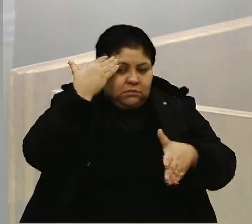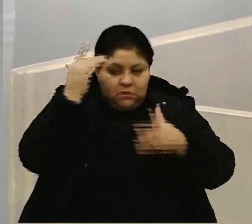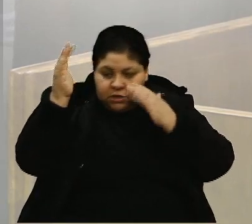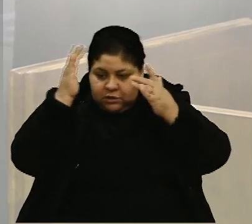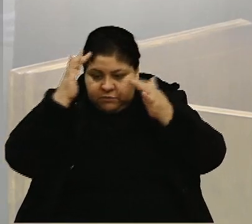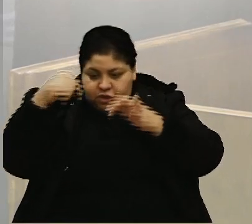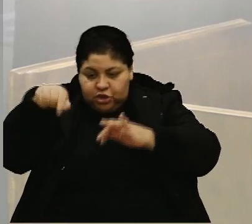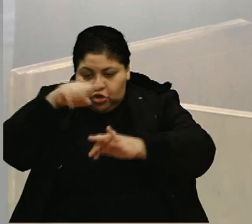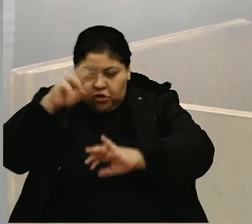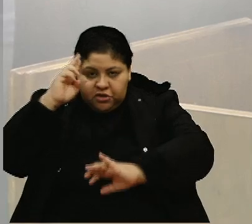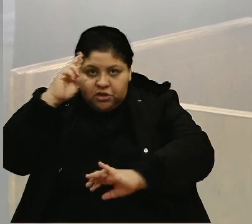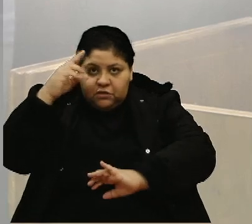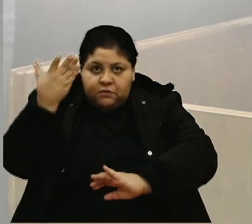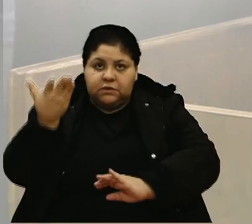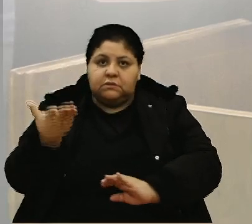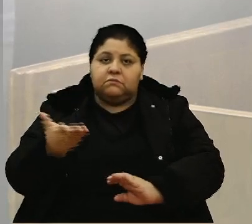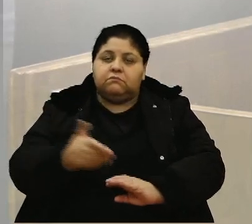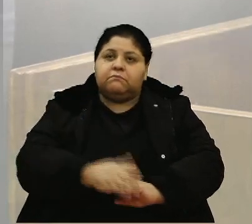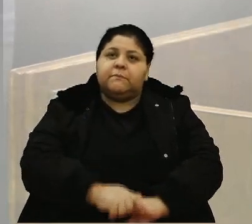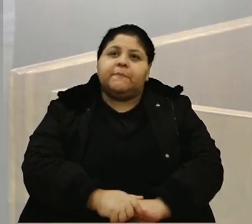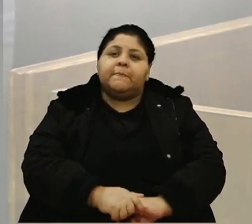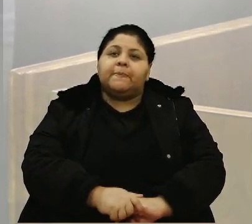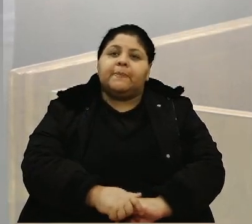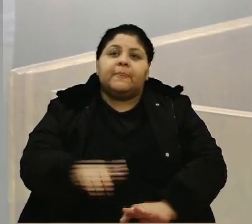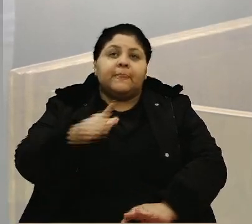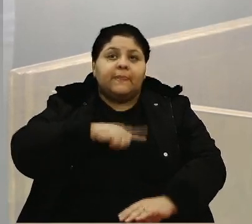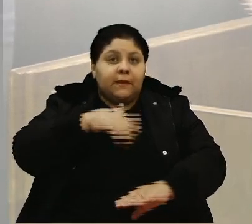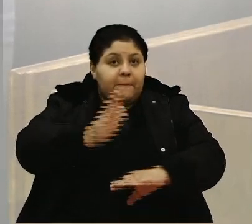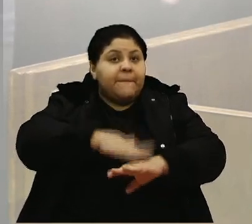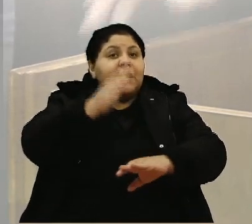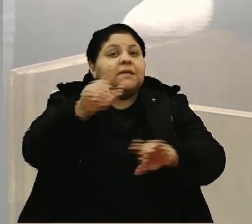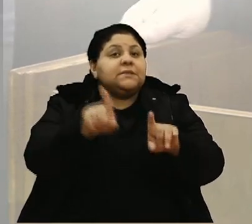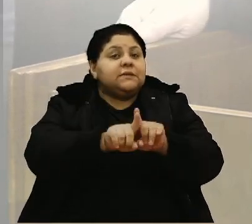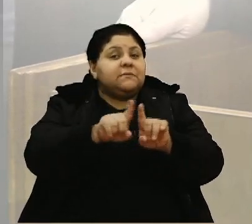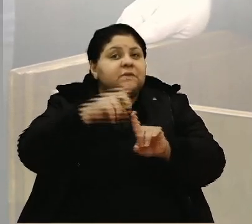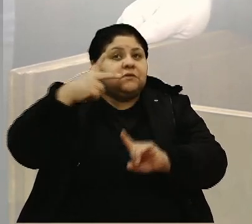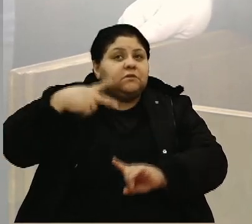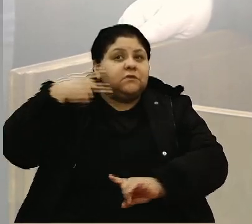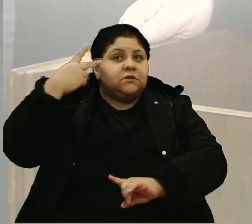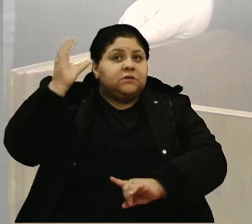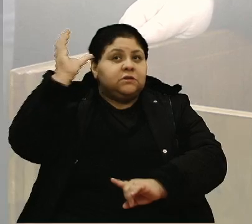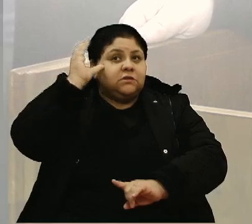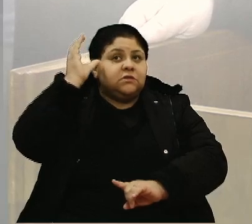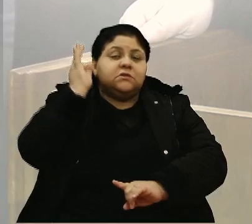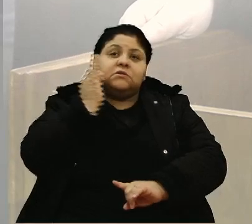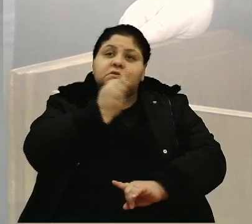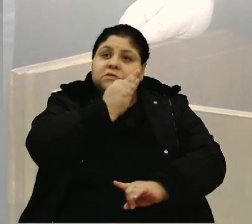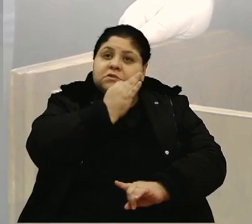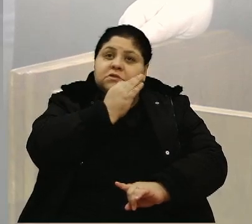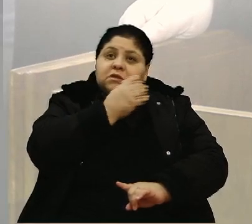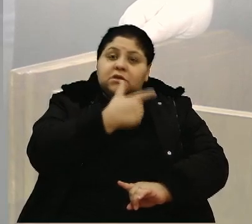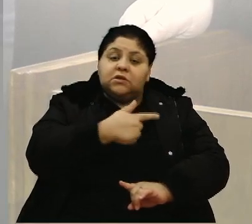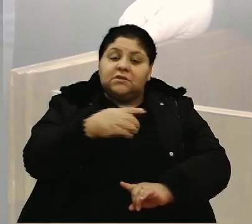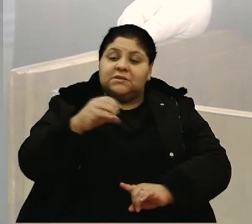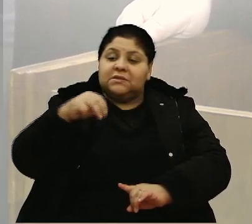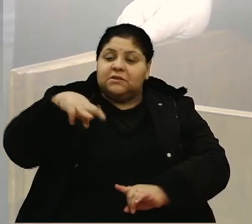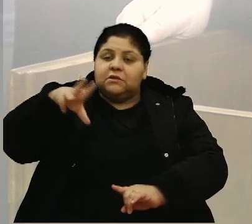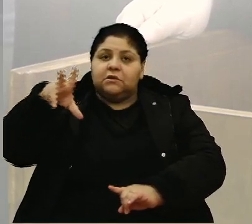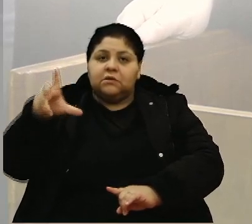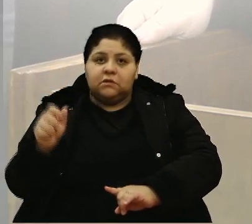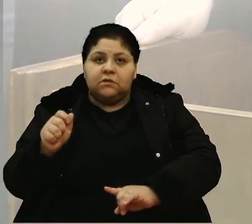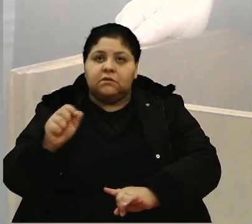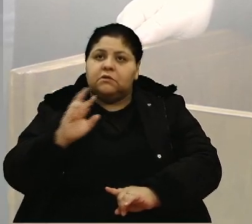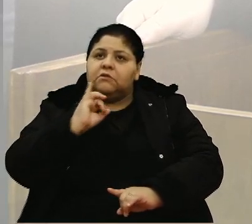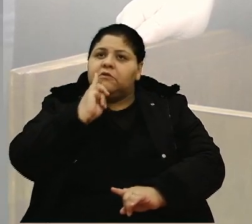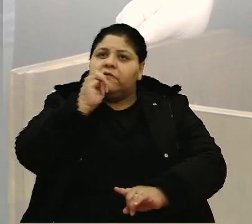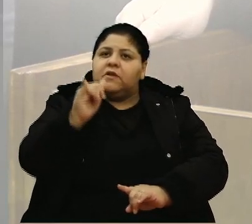somos diretores. E aí tem mais uma questão, vereador Caduá, vereadora Tati, que é os 60 milhões, que eles até falaram,